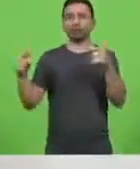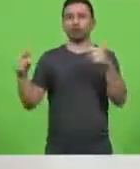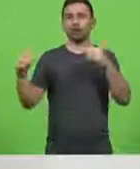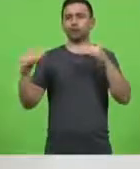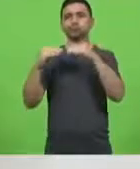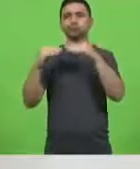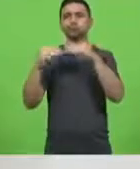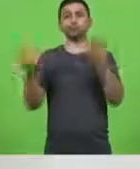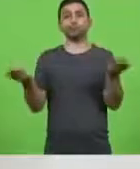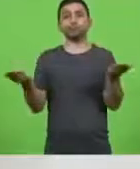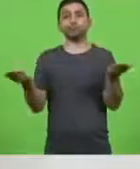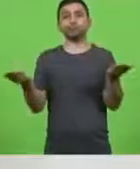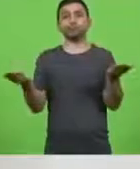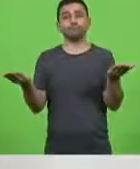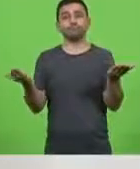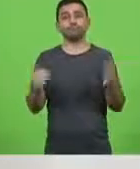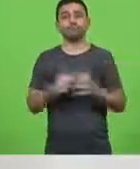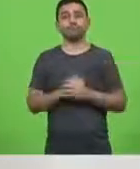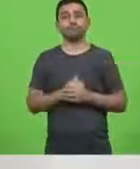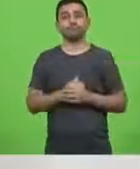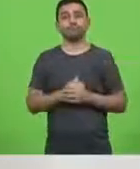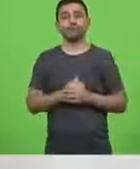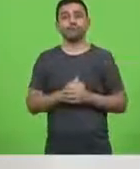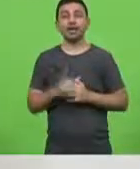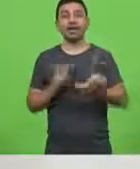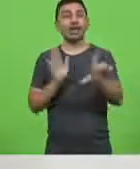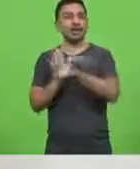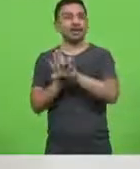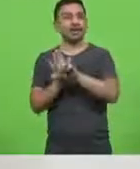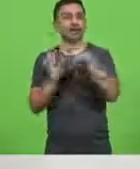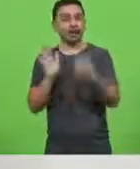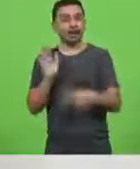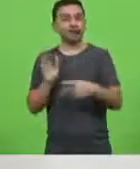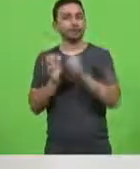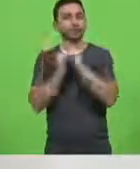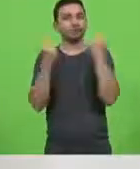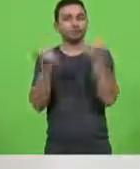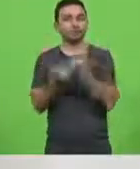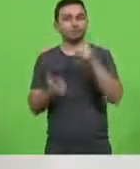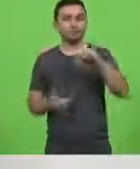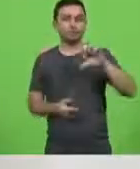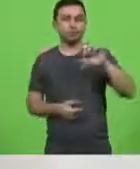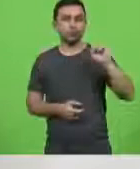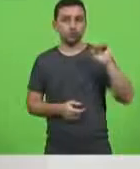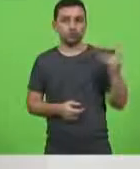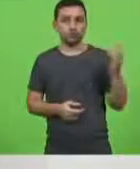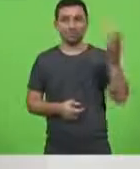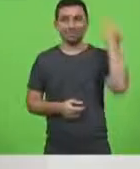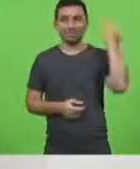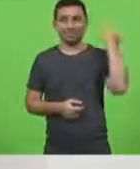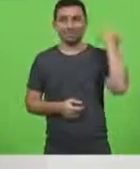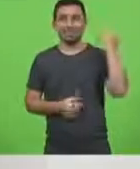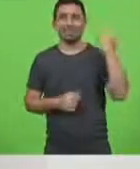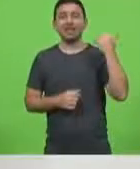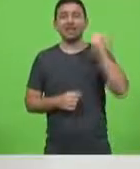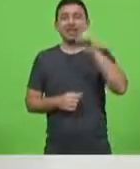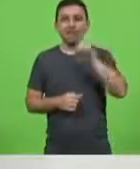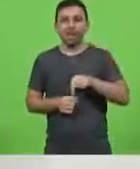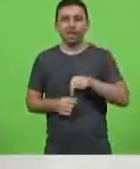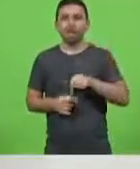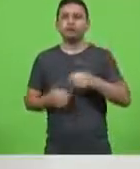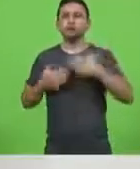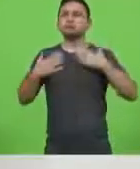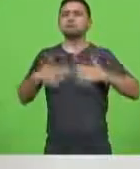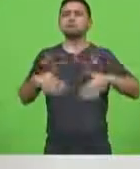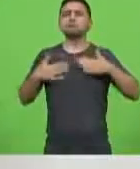uma lei desta casa conferiu este direito de bem-estar empresarial de não